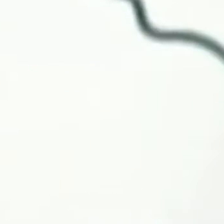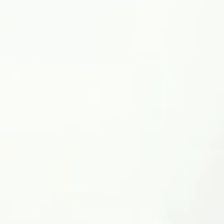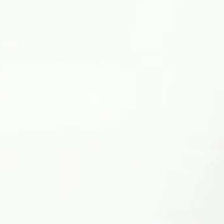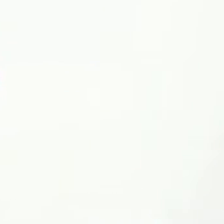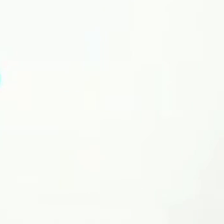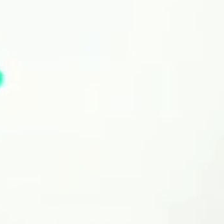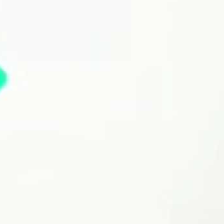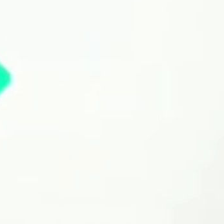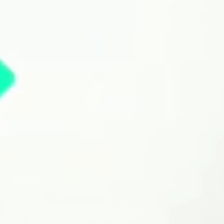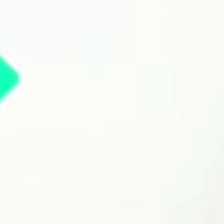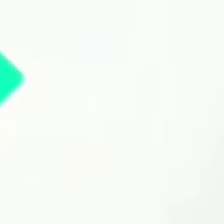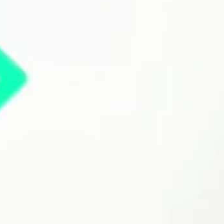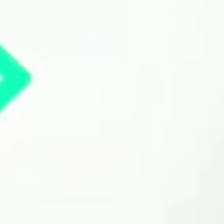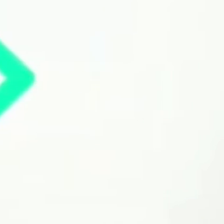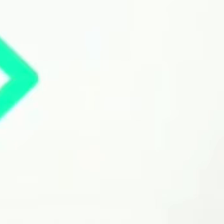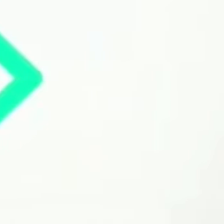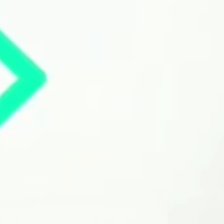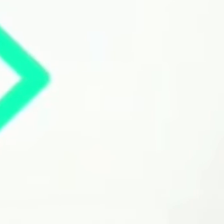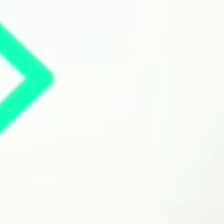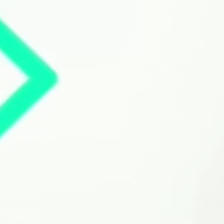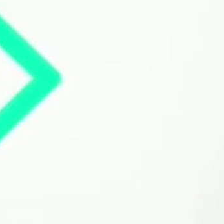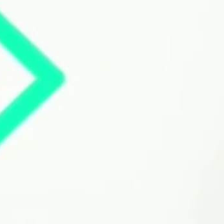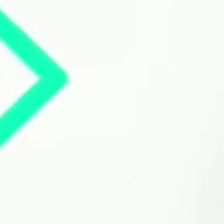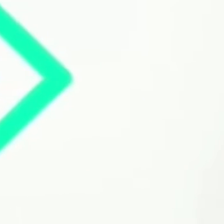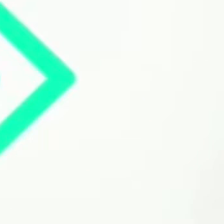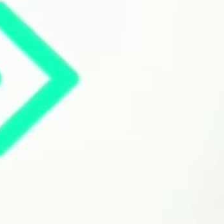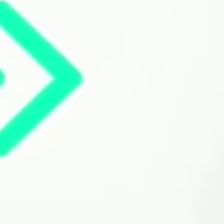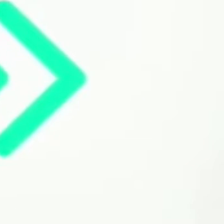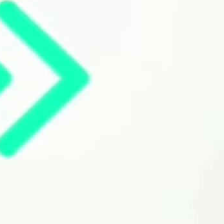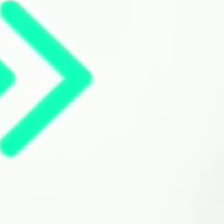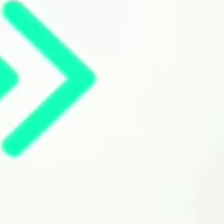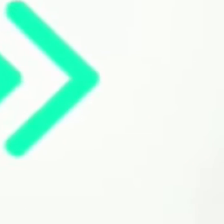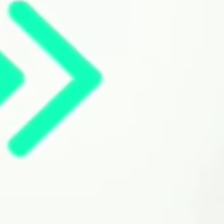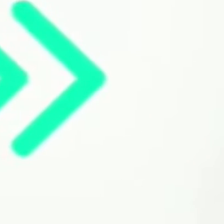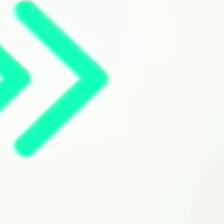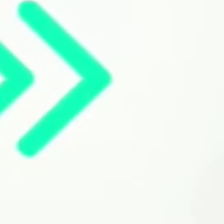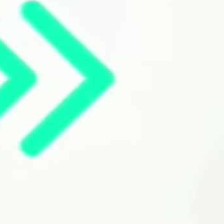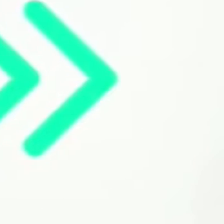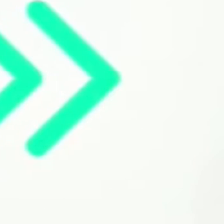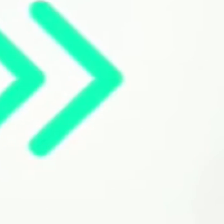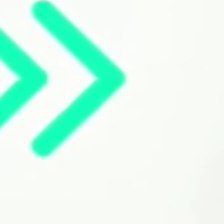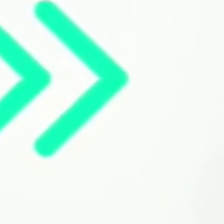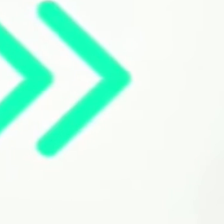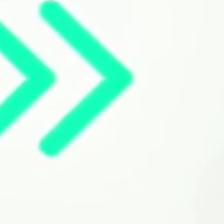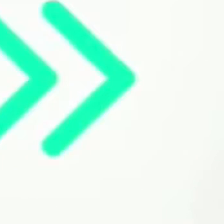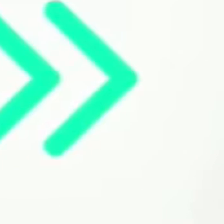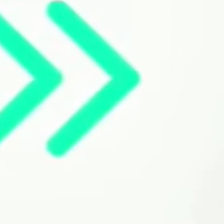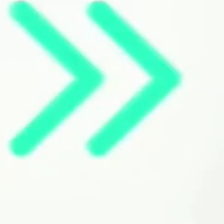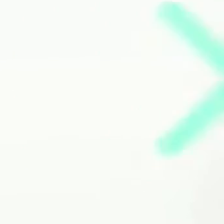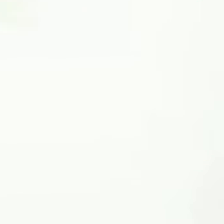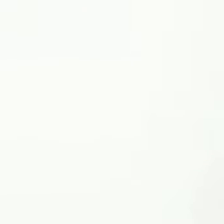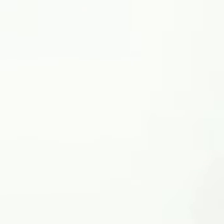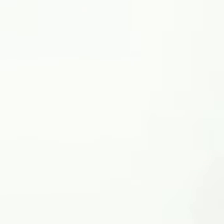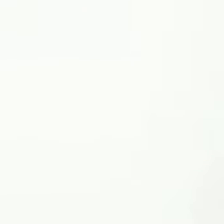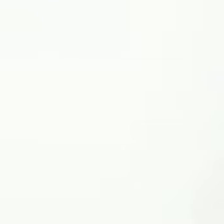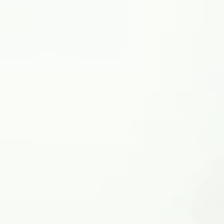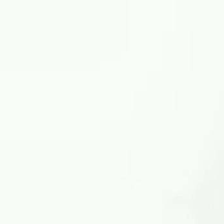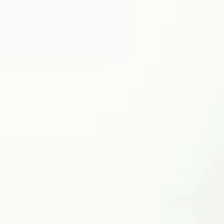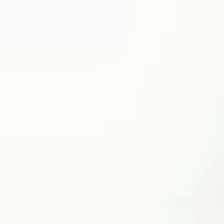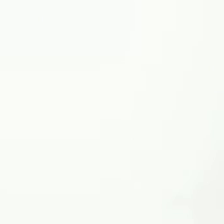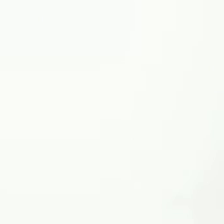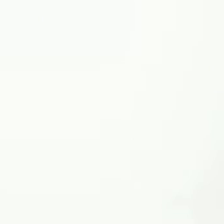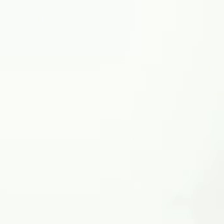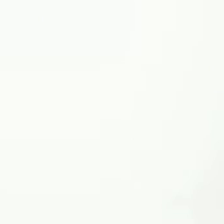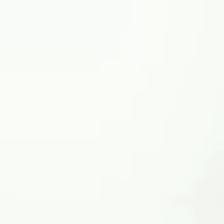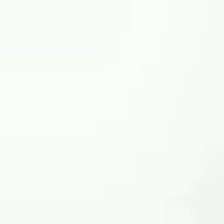dos 75 municípios sergipanos que participam do Plano de Desenvolvimento de Sergipe. Freipaulo,